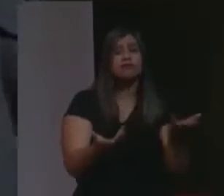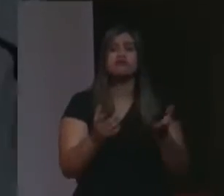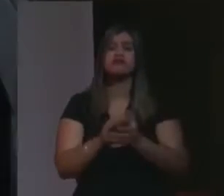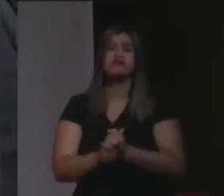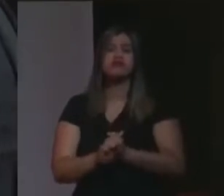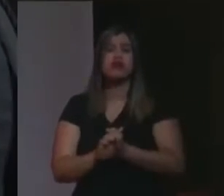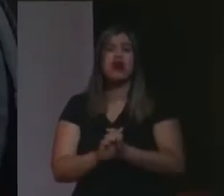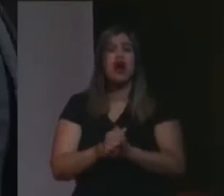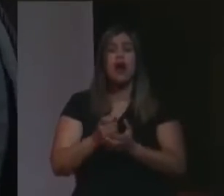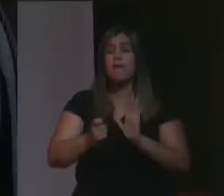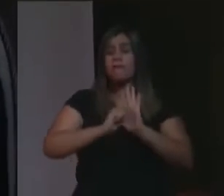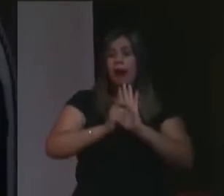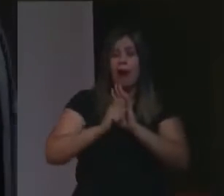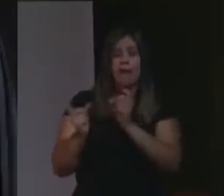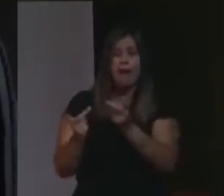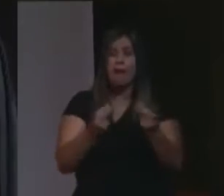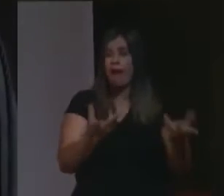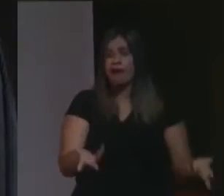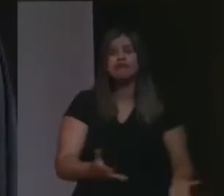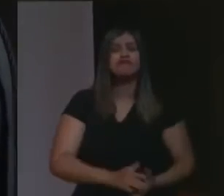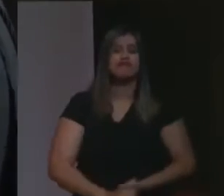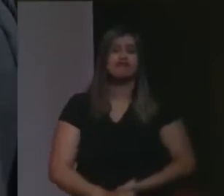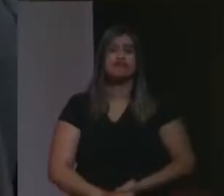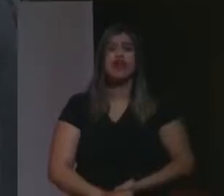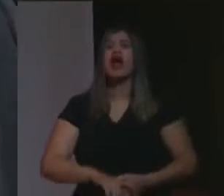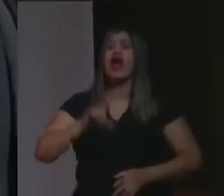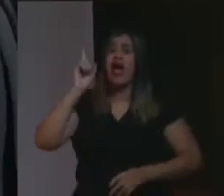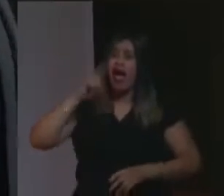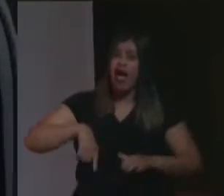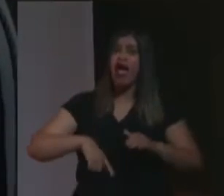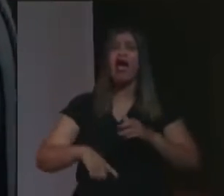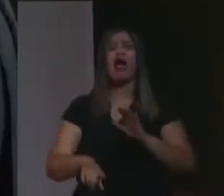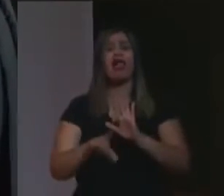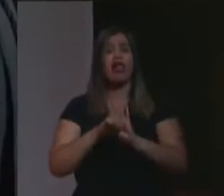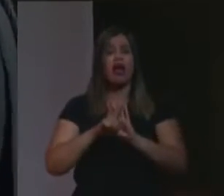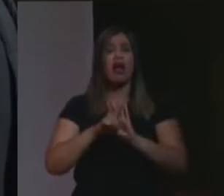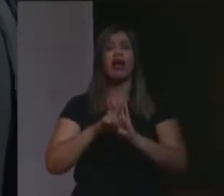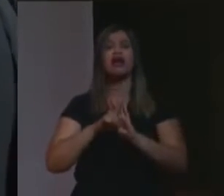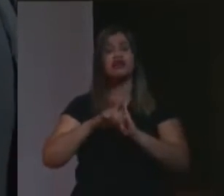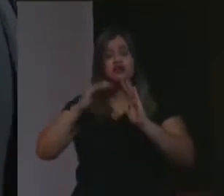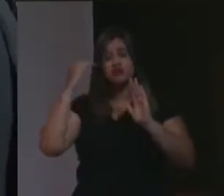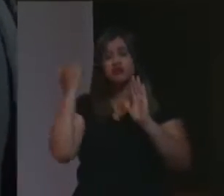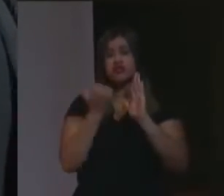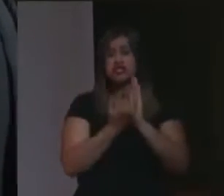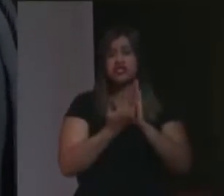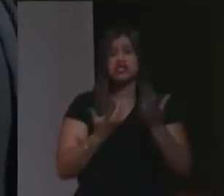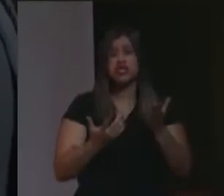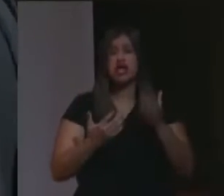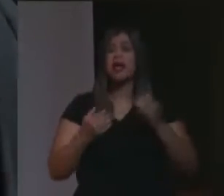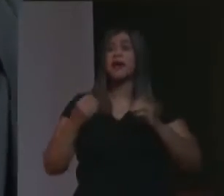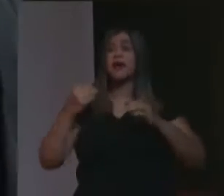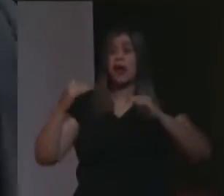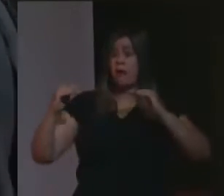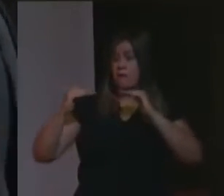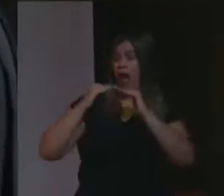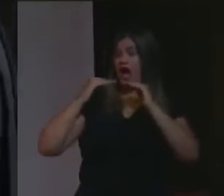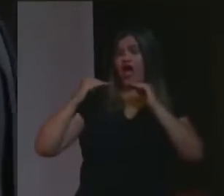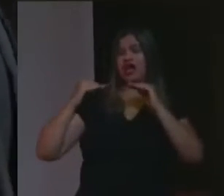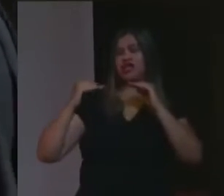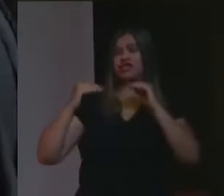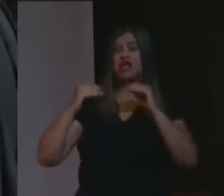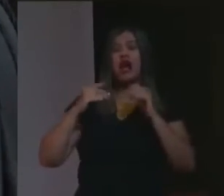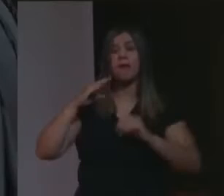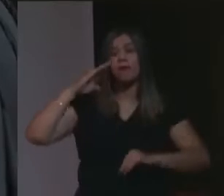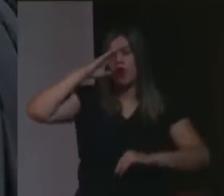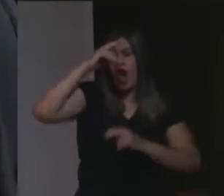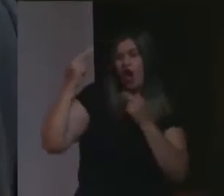é esse o direito penal que nós devemos refrear. E este é o momento de desigualar, de mostrar que nós